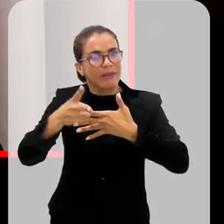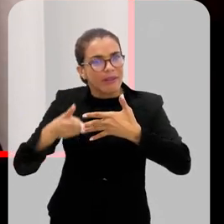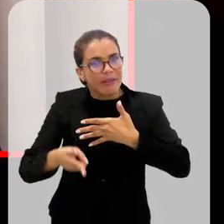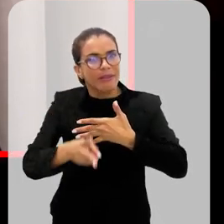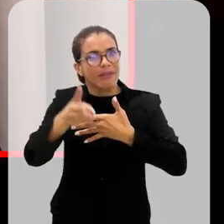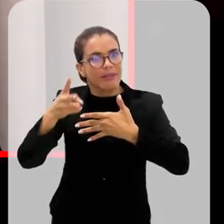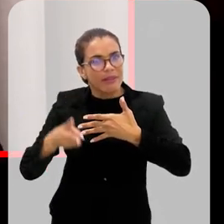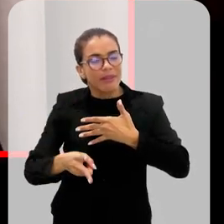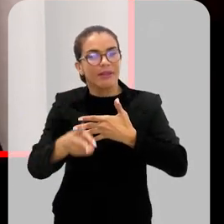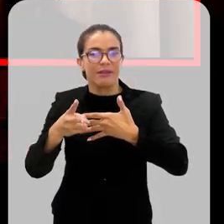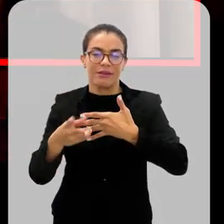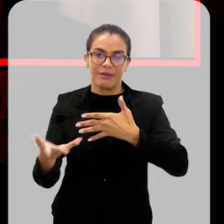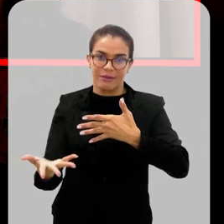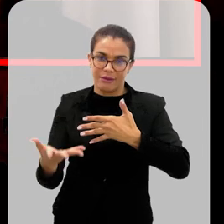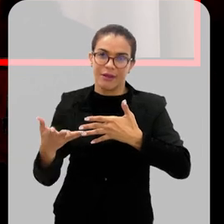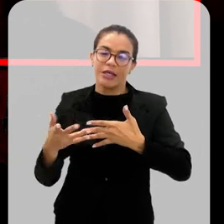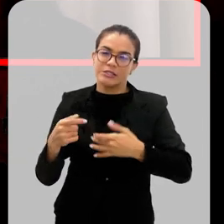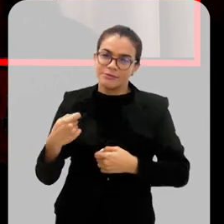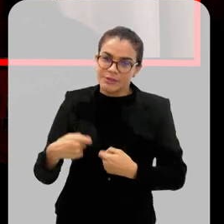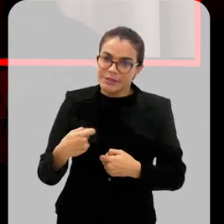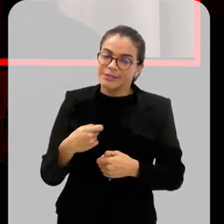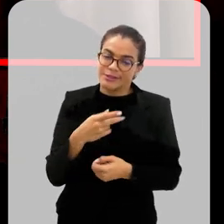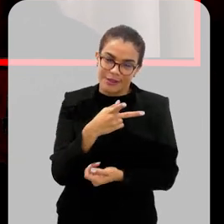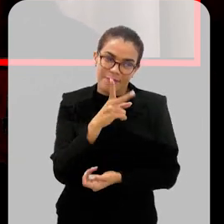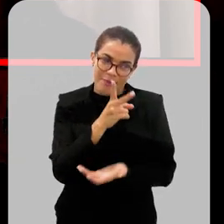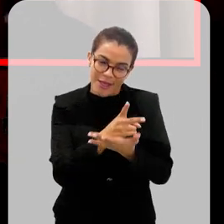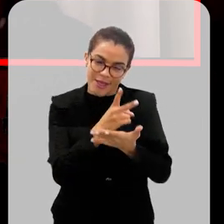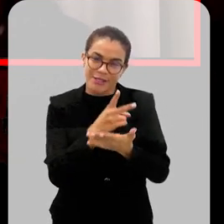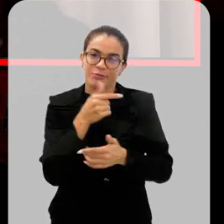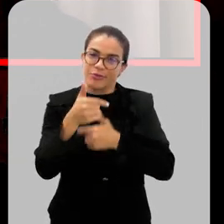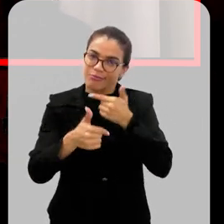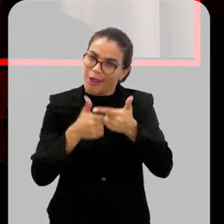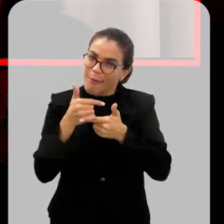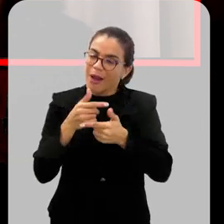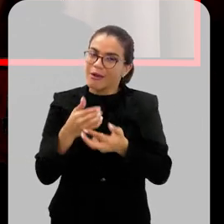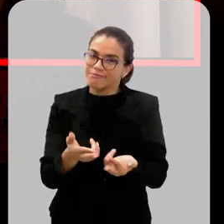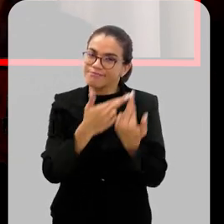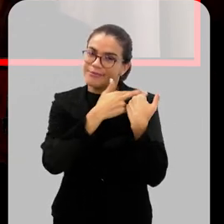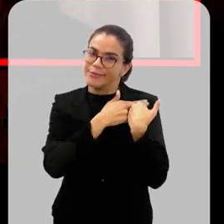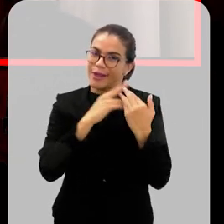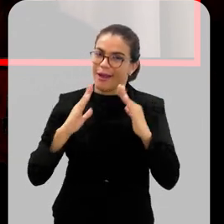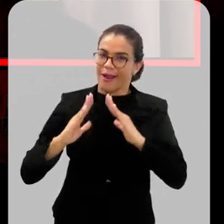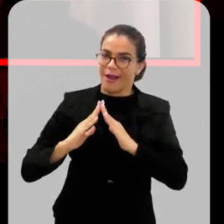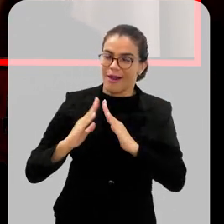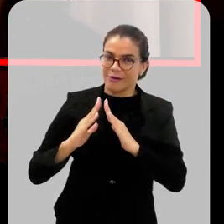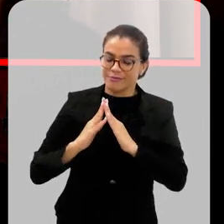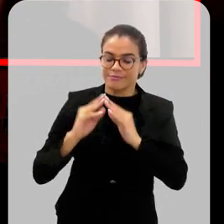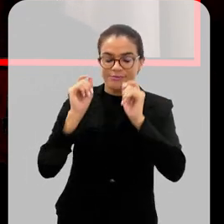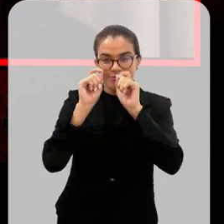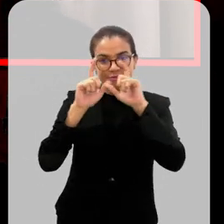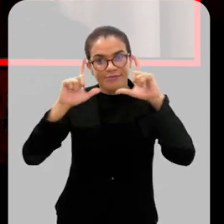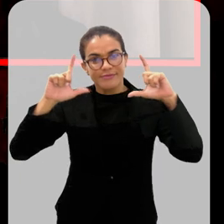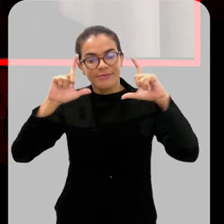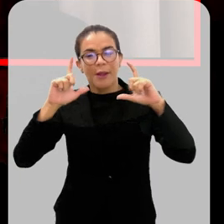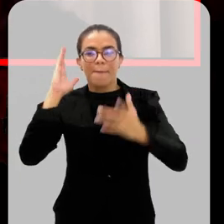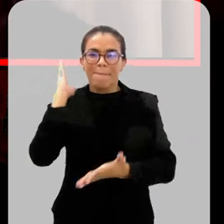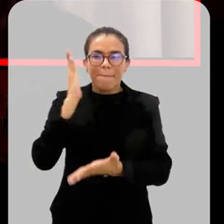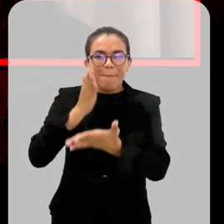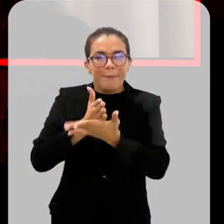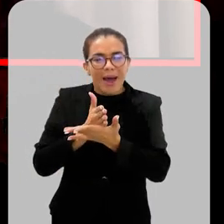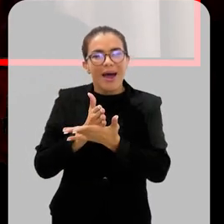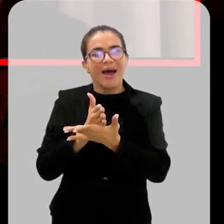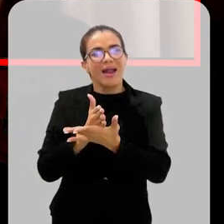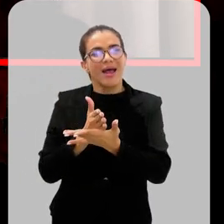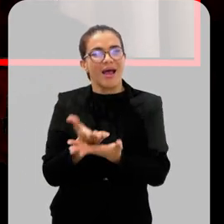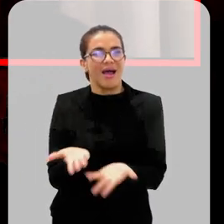frequentemente. Então, a gente precisa fazer mesmo, como você falou, o dever de casa, tomar esforços conscientes e abrir os olhos e